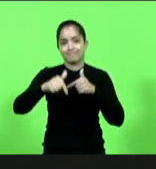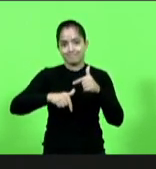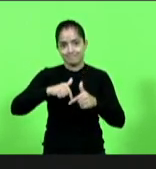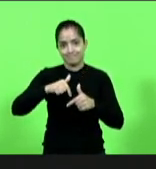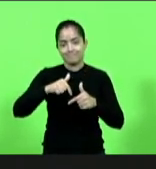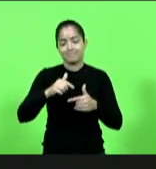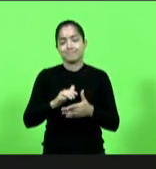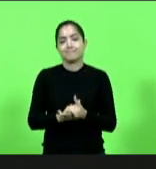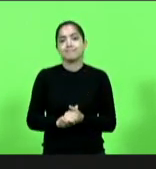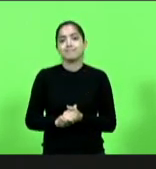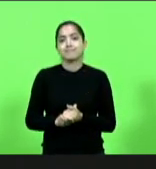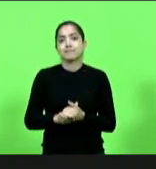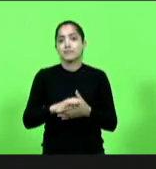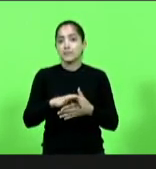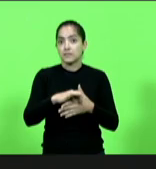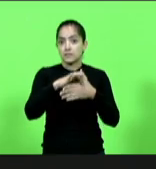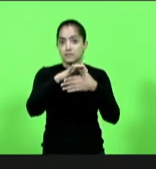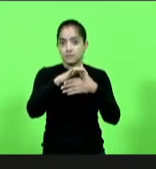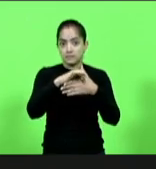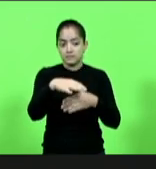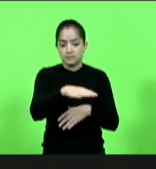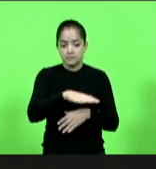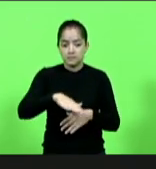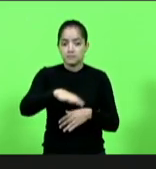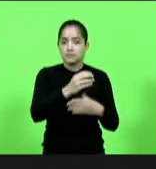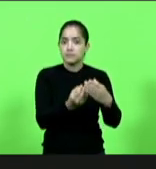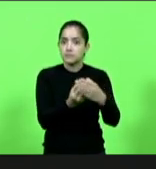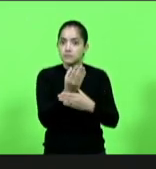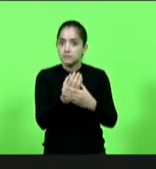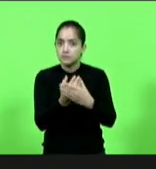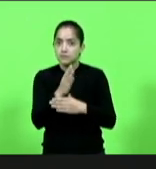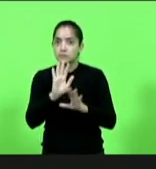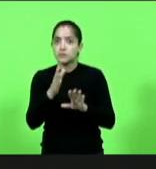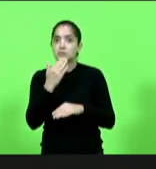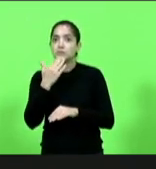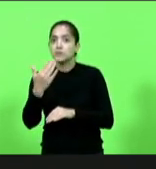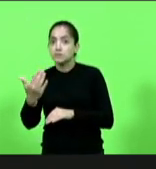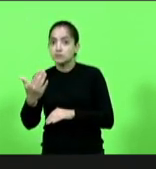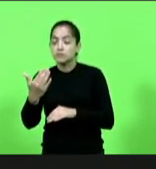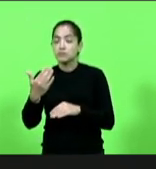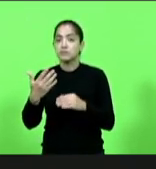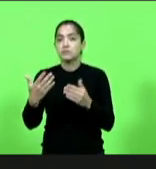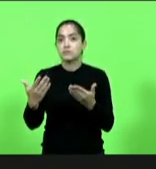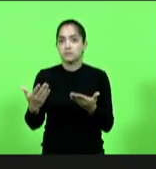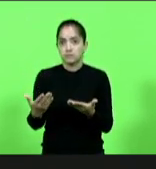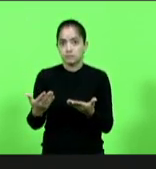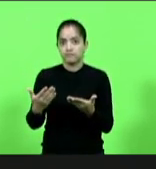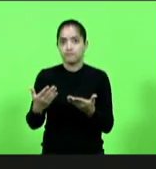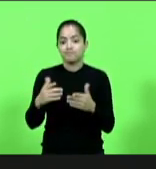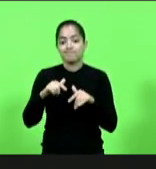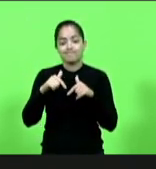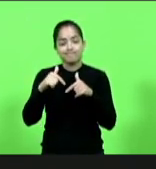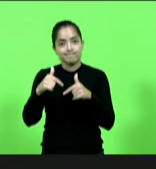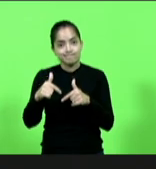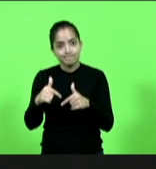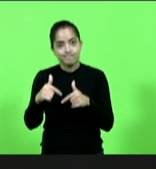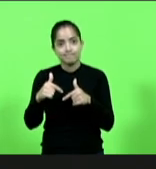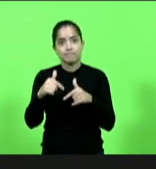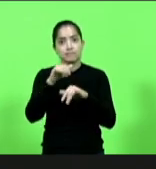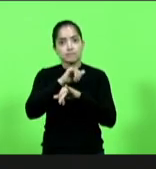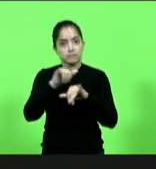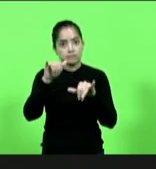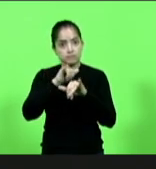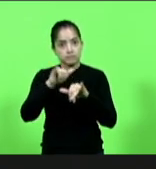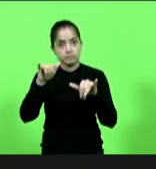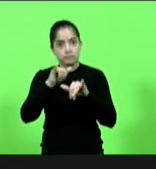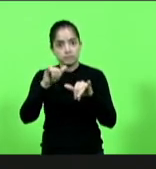As lideranças do setor produtivo já solicitaram ao Executivo que ele se manifesta em relação à questão e divulgar um alerta